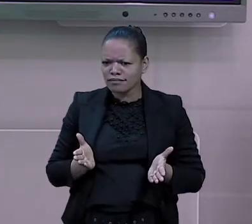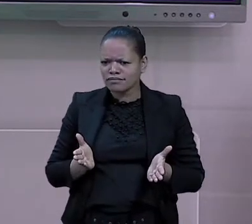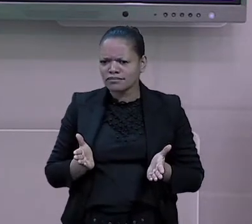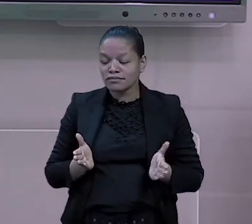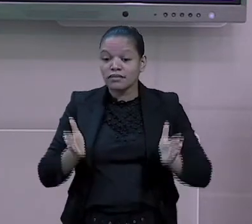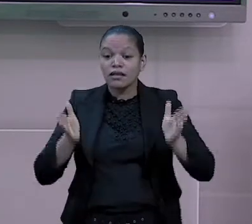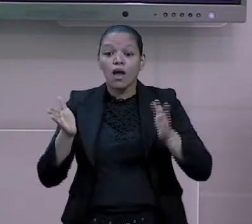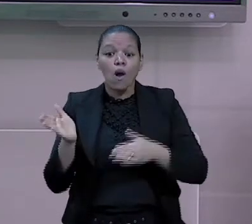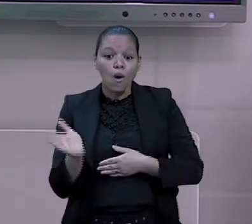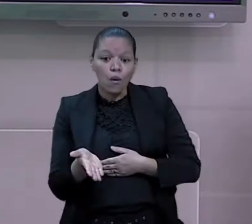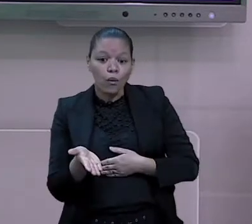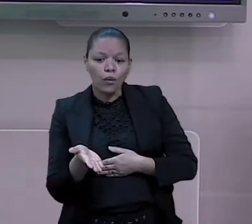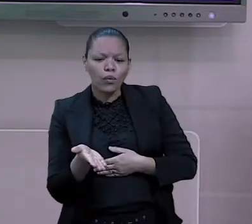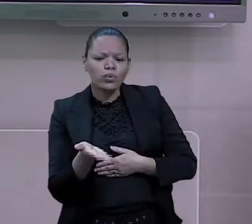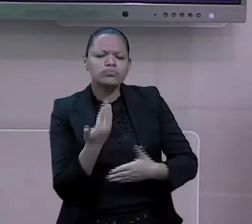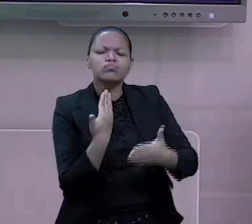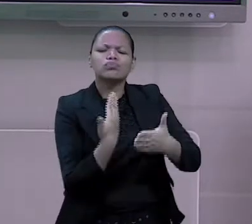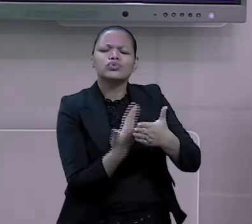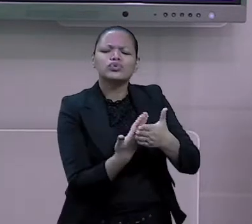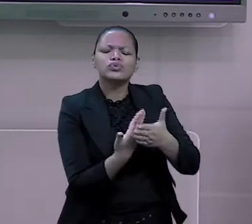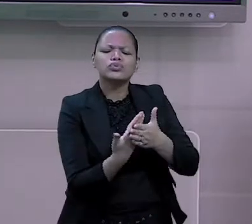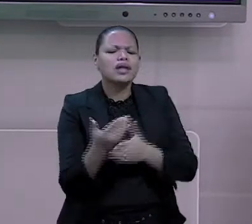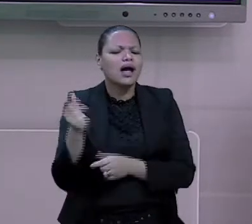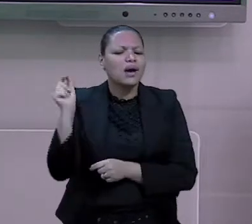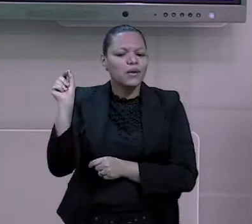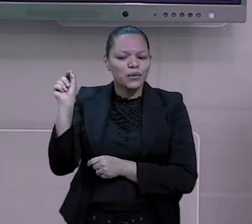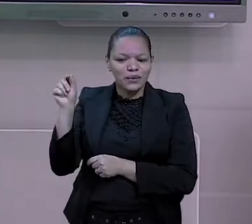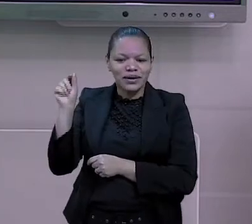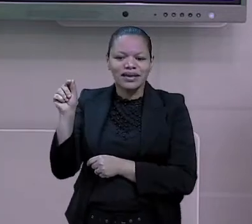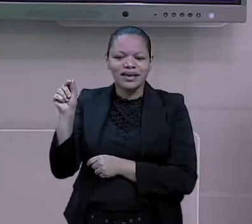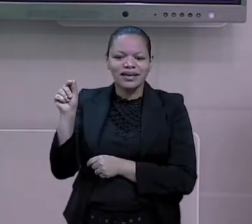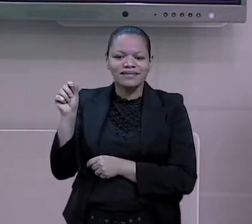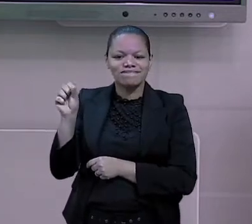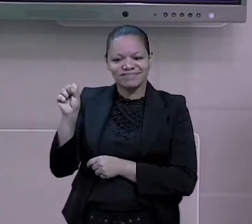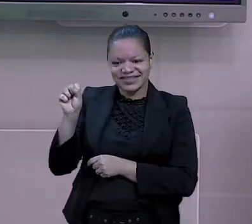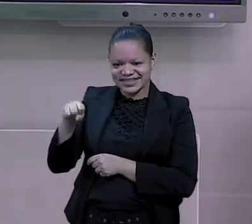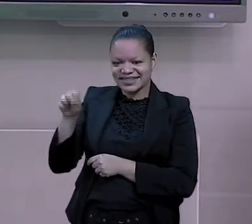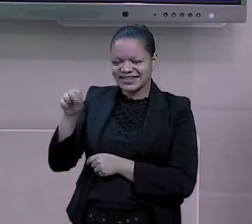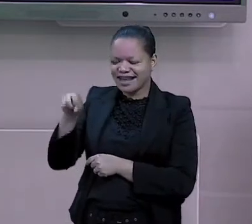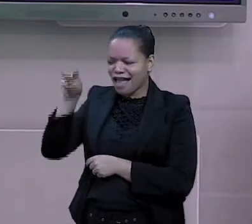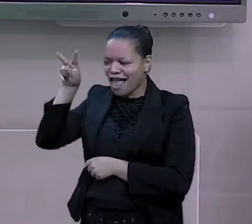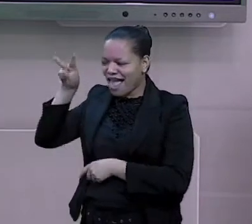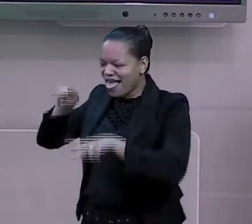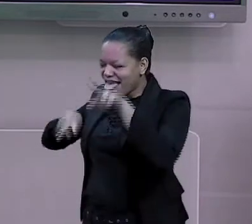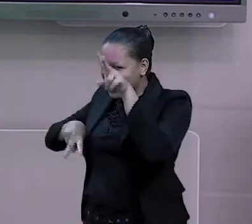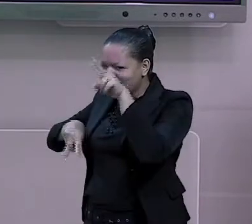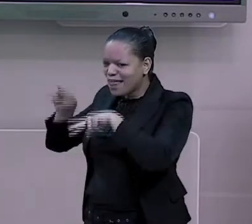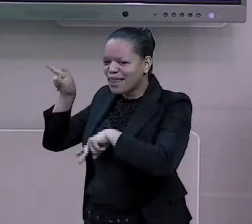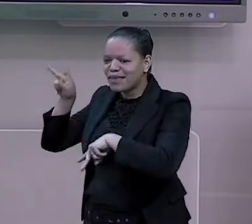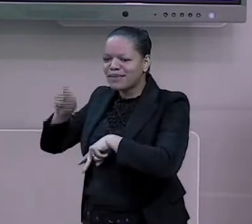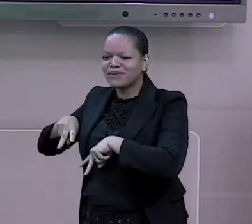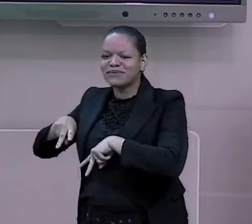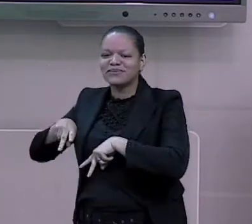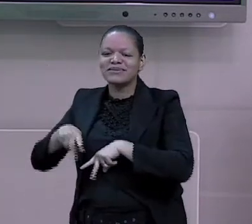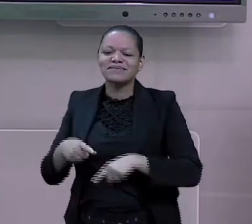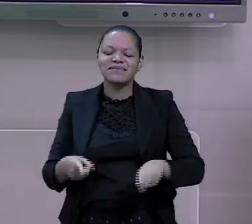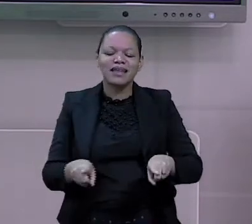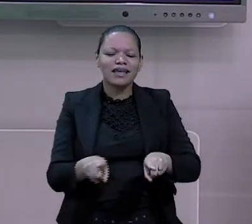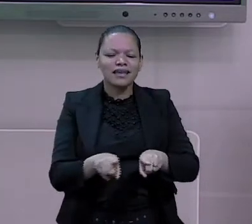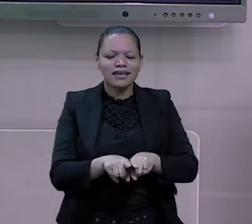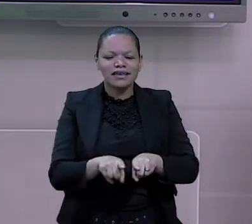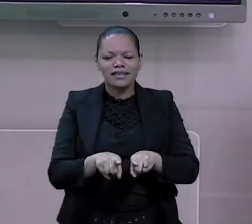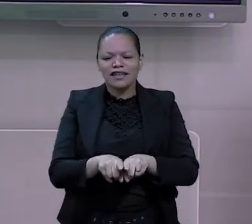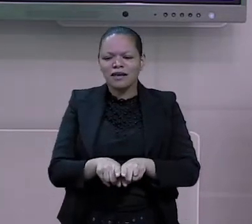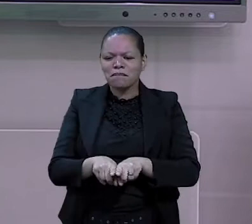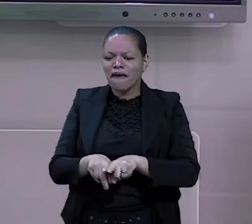como sempre aparece por aqui, vamos fazer uma leitura e também vamos viajar aí um pouquinho mais dentro